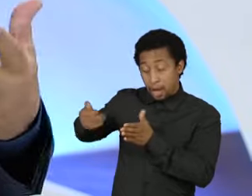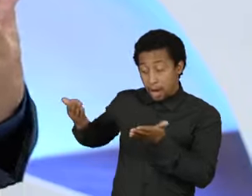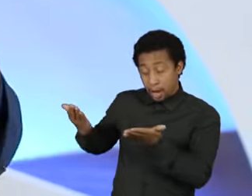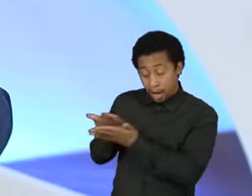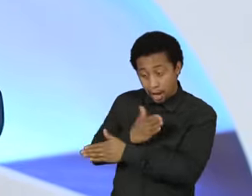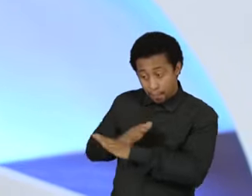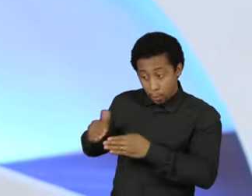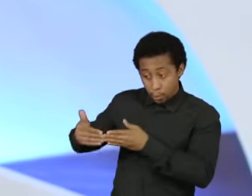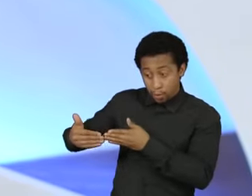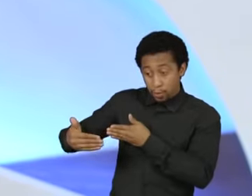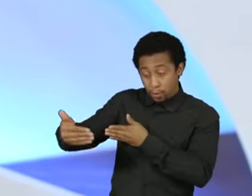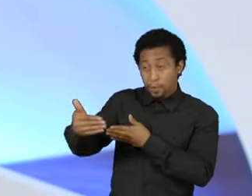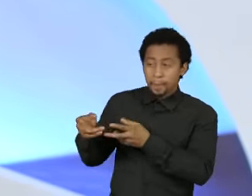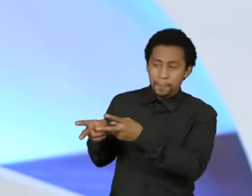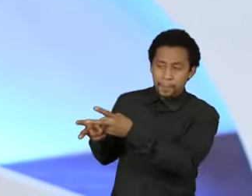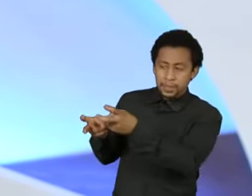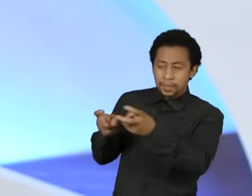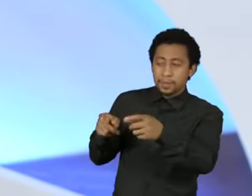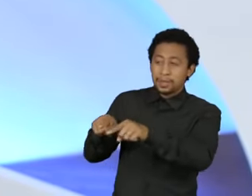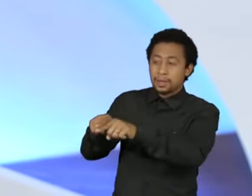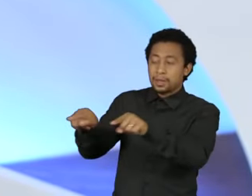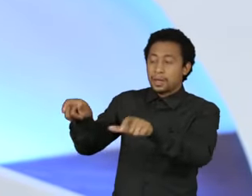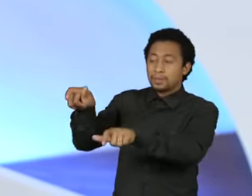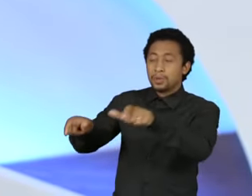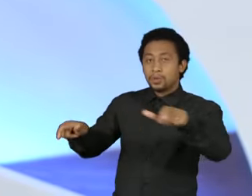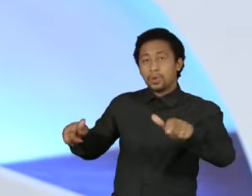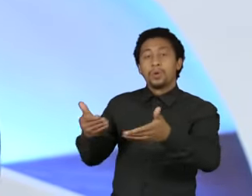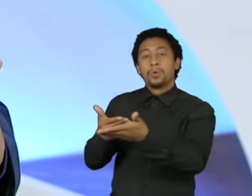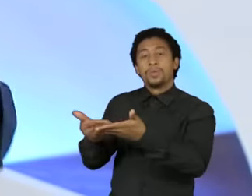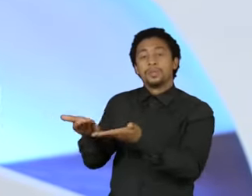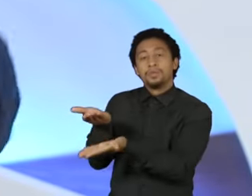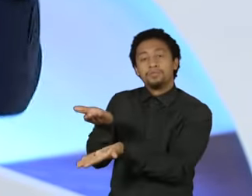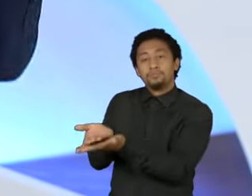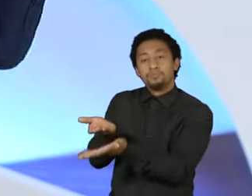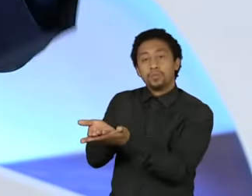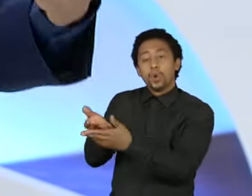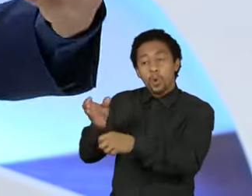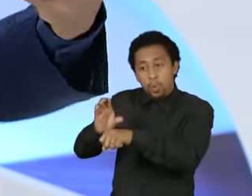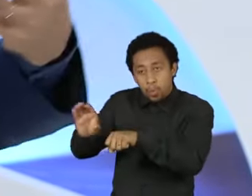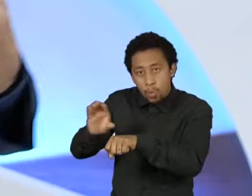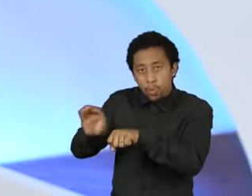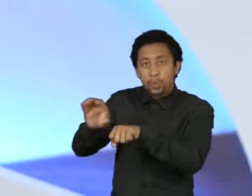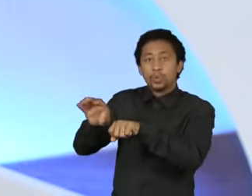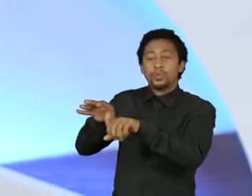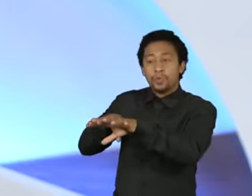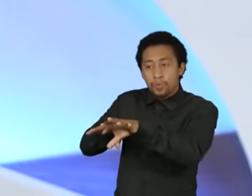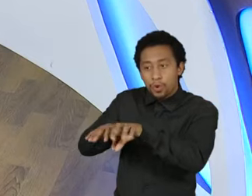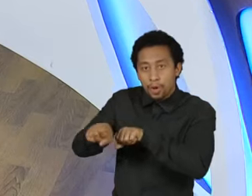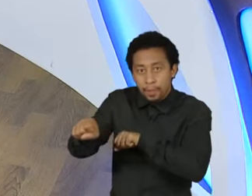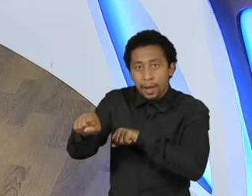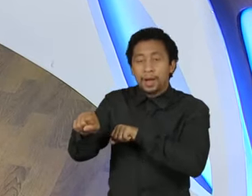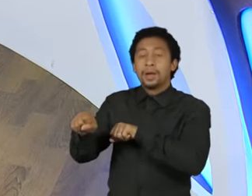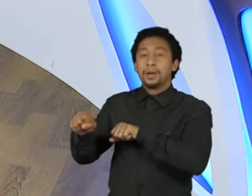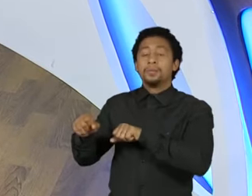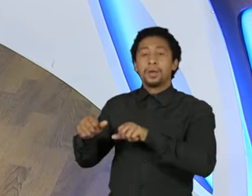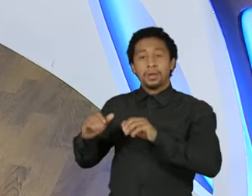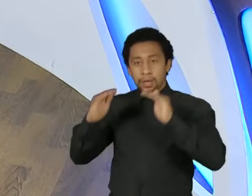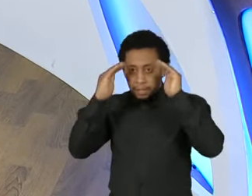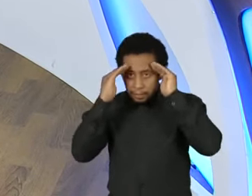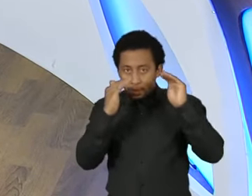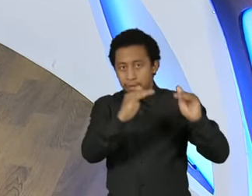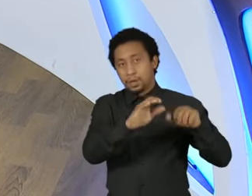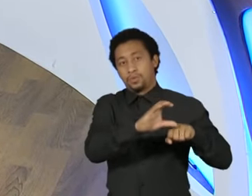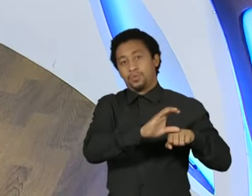de profissionalizar as Forças Armadas, de voltá-las para cumprir os seus atributos constitucionais, como